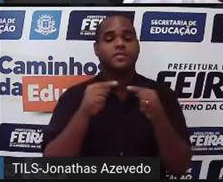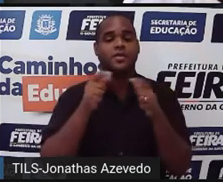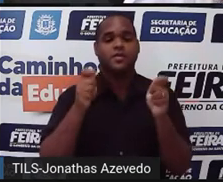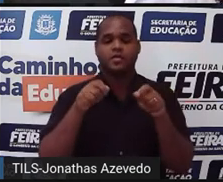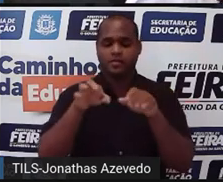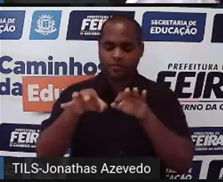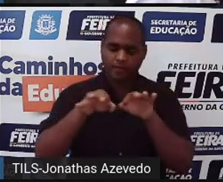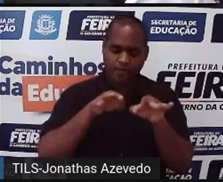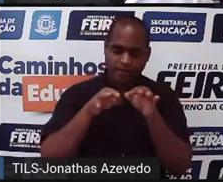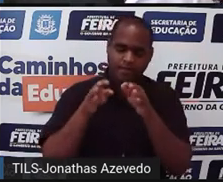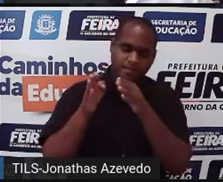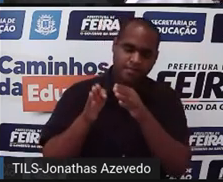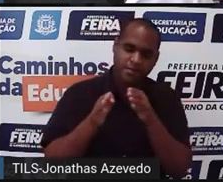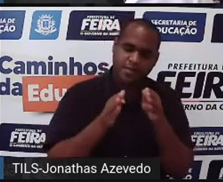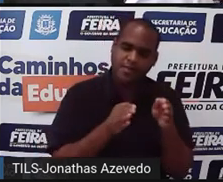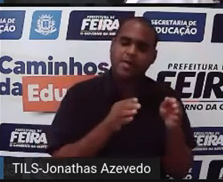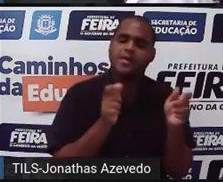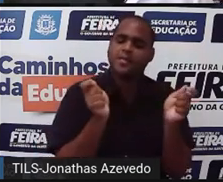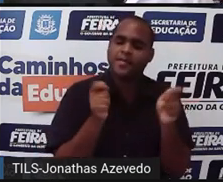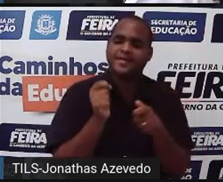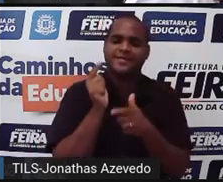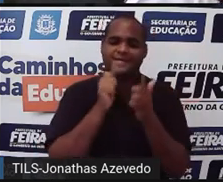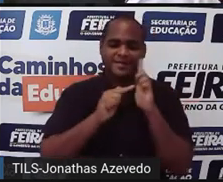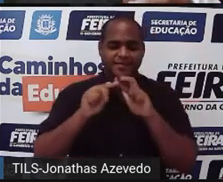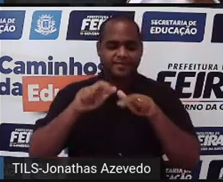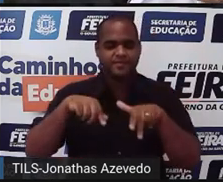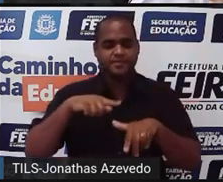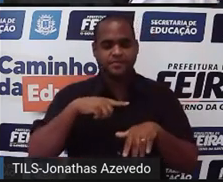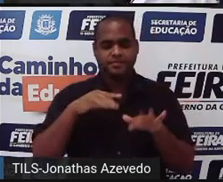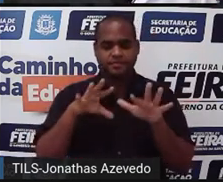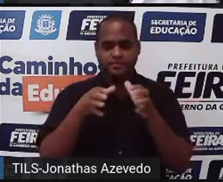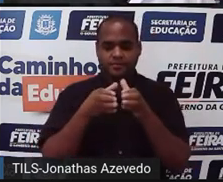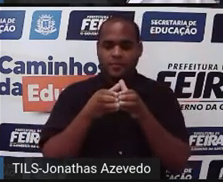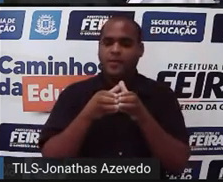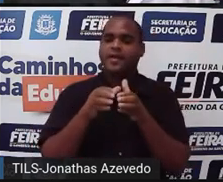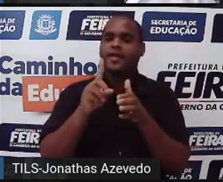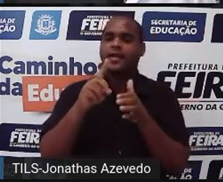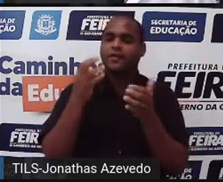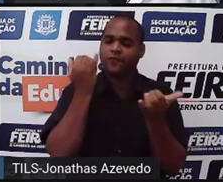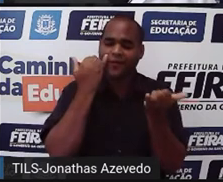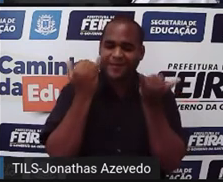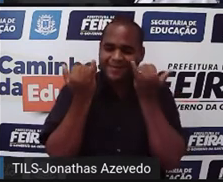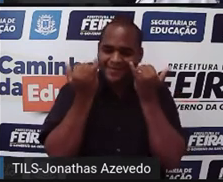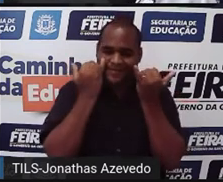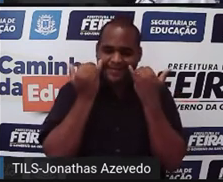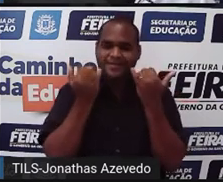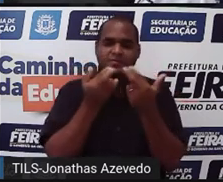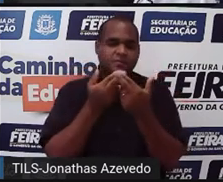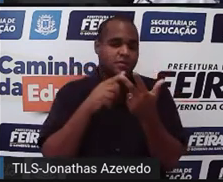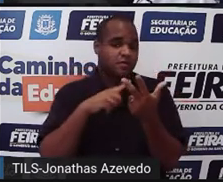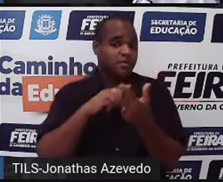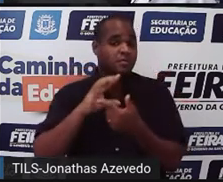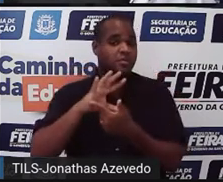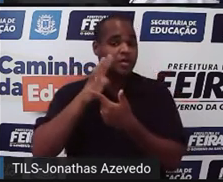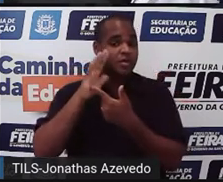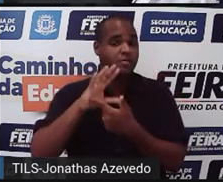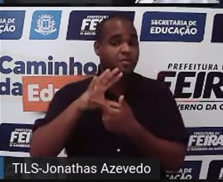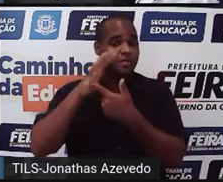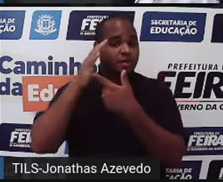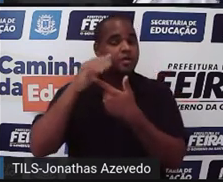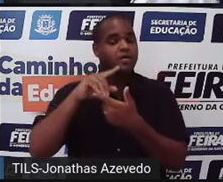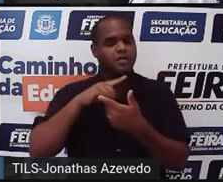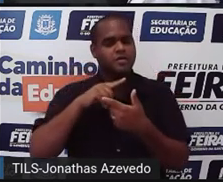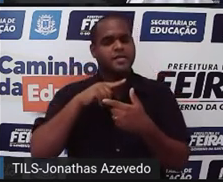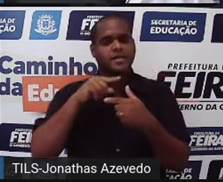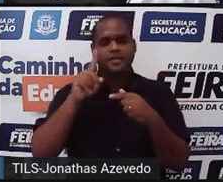organizar, né? Um conjunto de informações sobre algum acontecimento. E